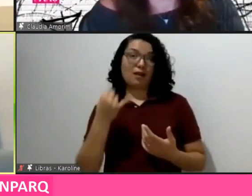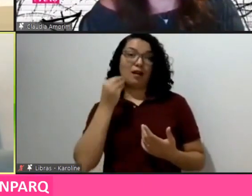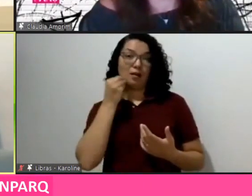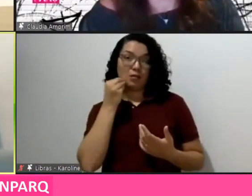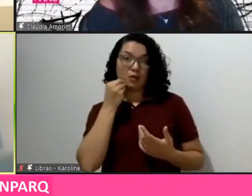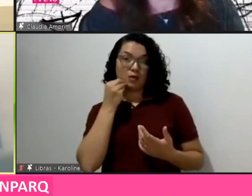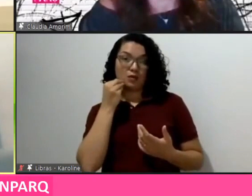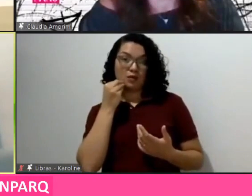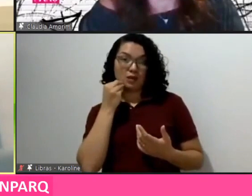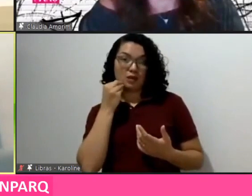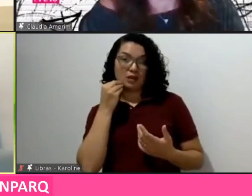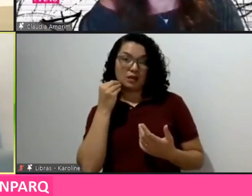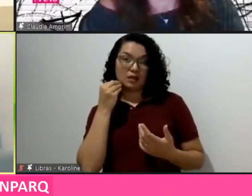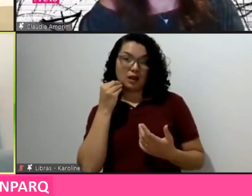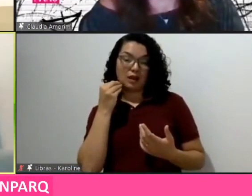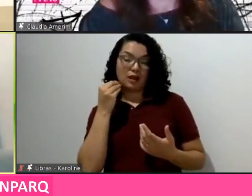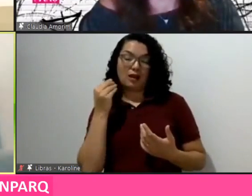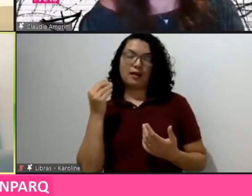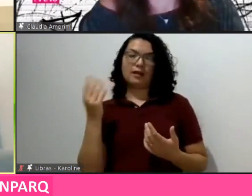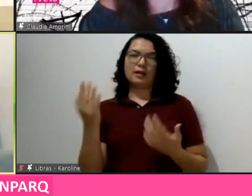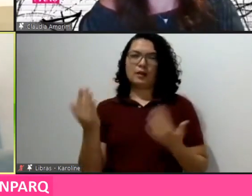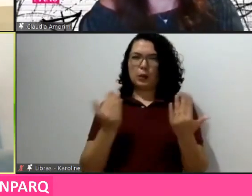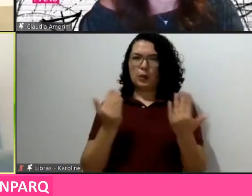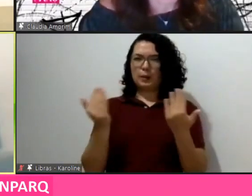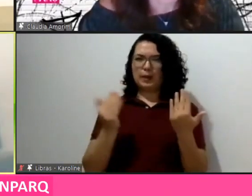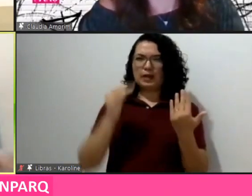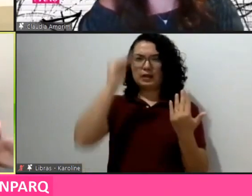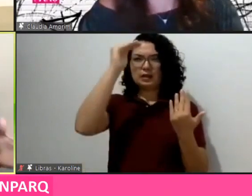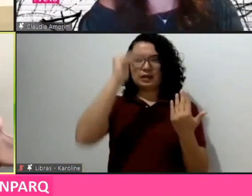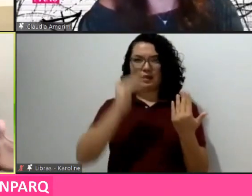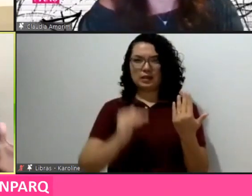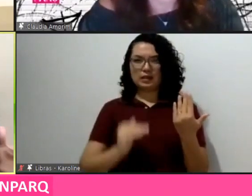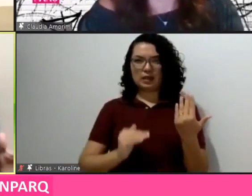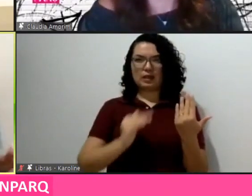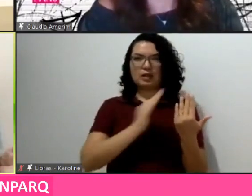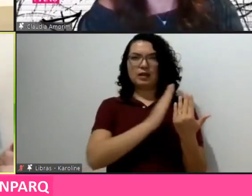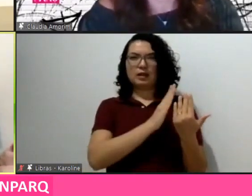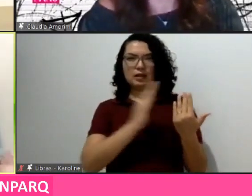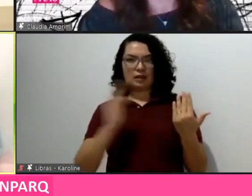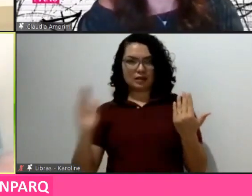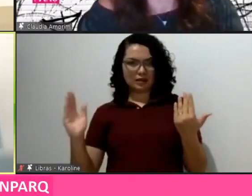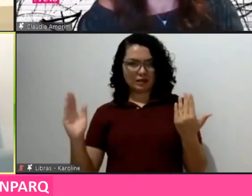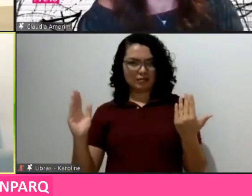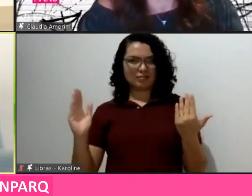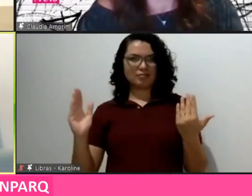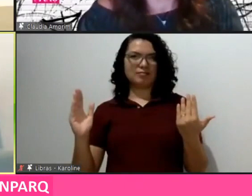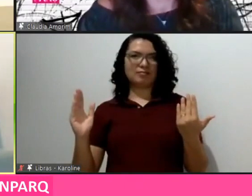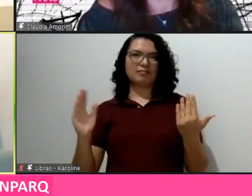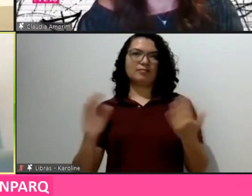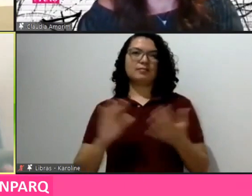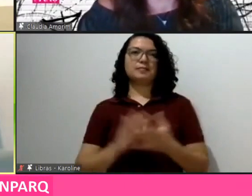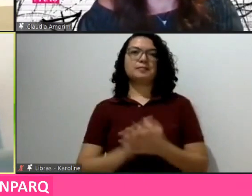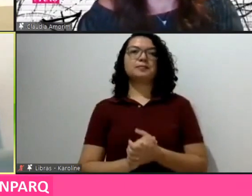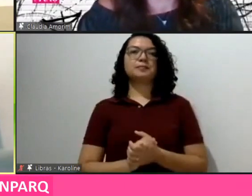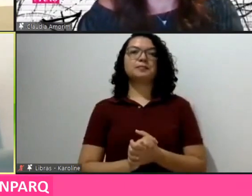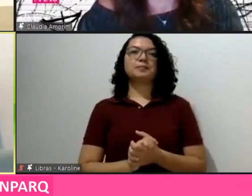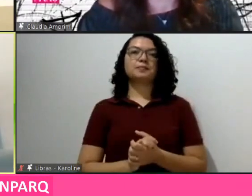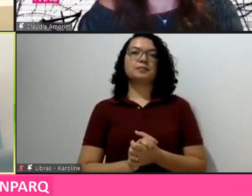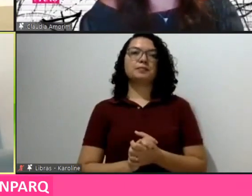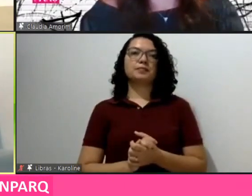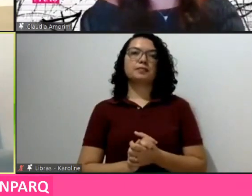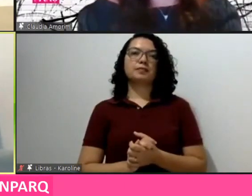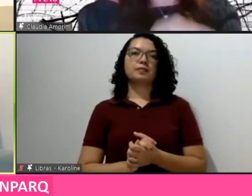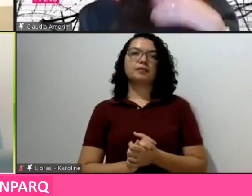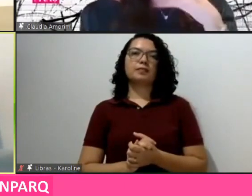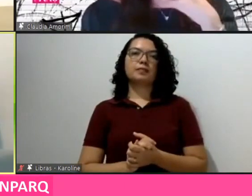transversalidade, e também transversal, ou longitude e inilealidade, se isso é traducible, uma longitude e não